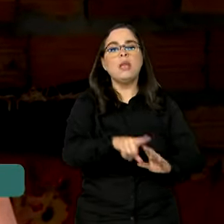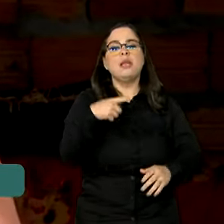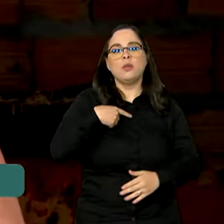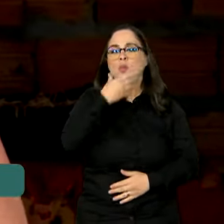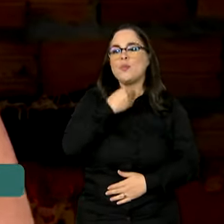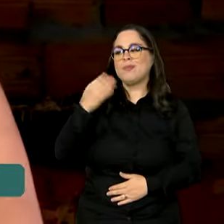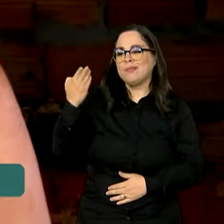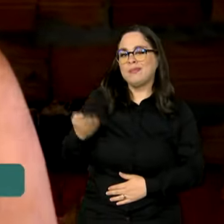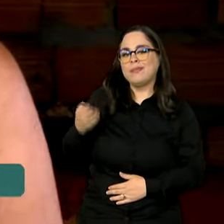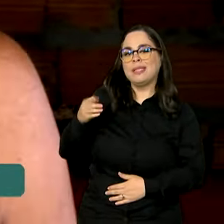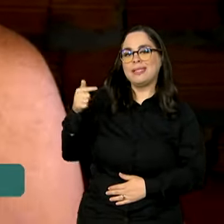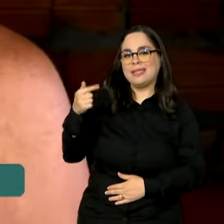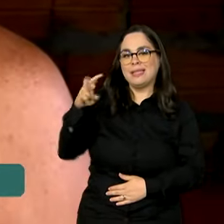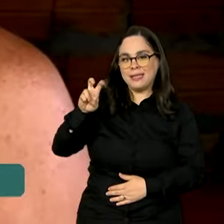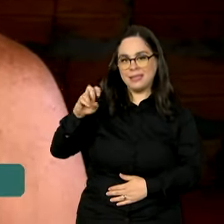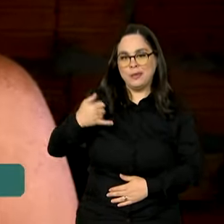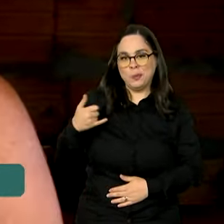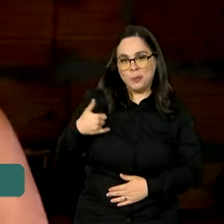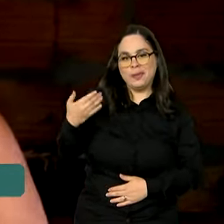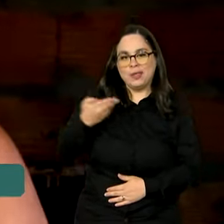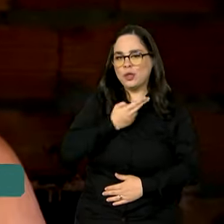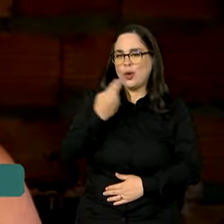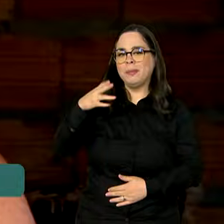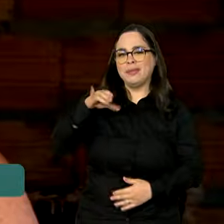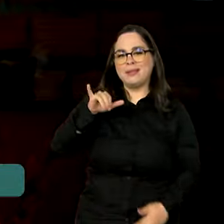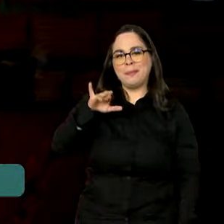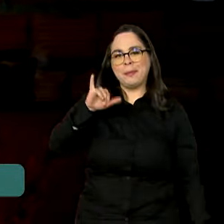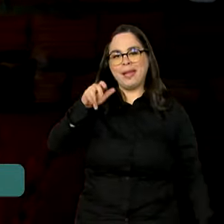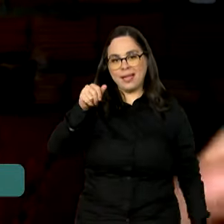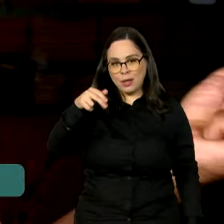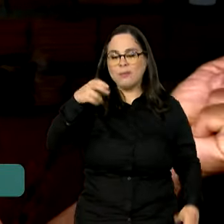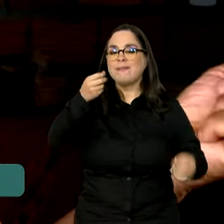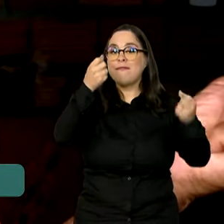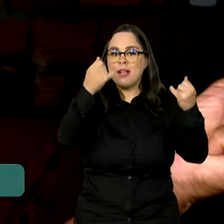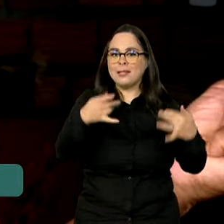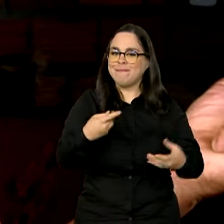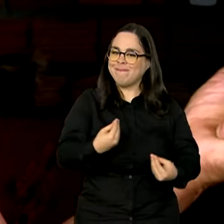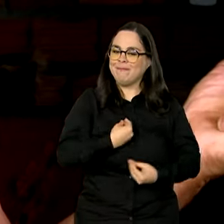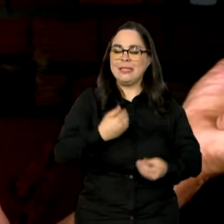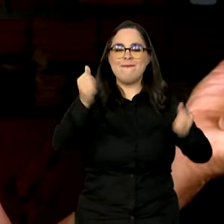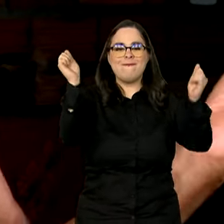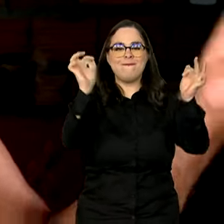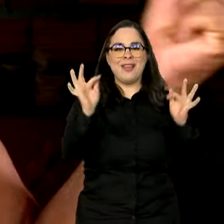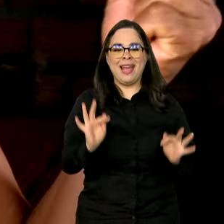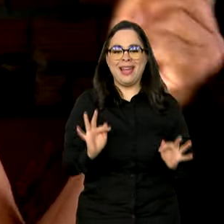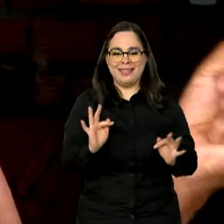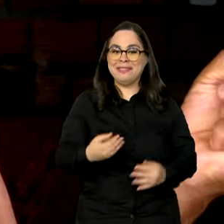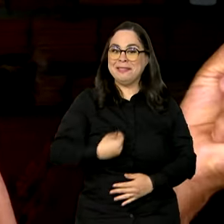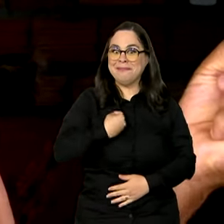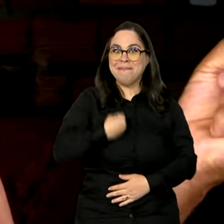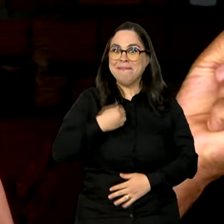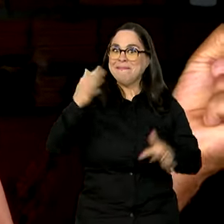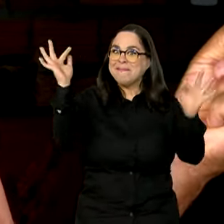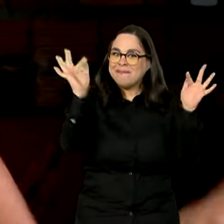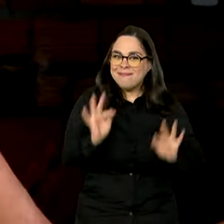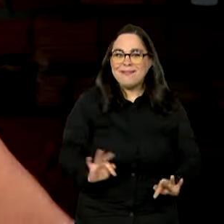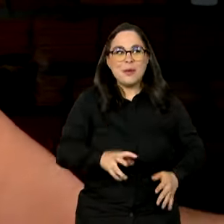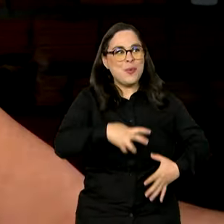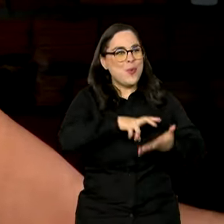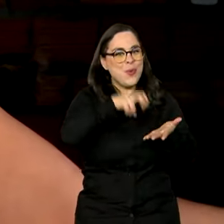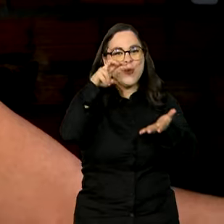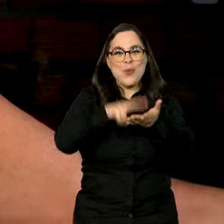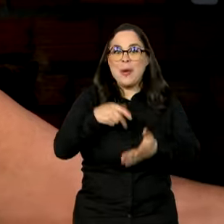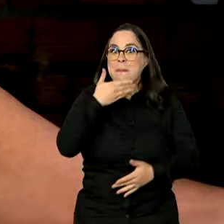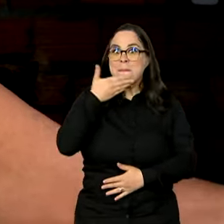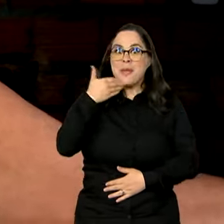anos, fala com alegria sobre essa conquista. Hoje eu me sinto muito feliz, feliz demais. Qual